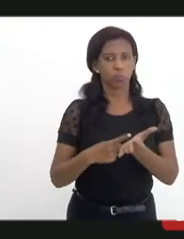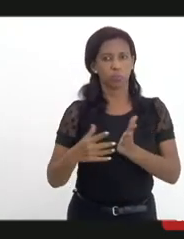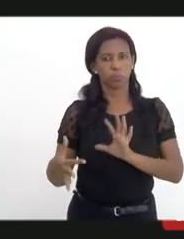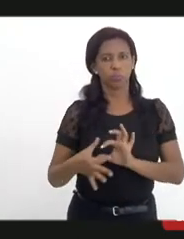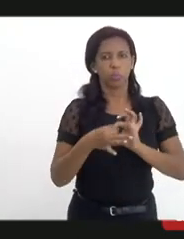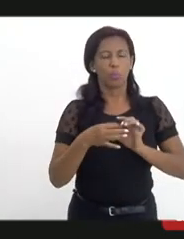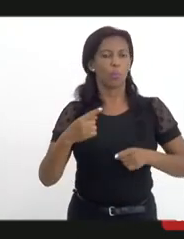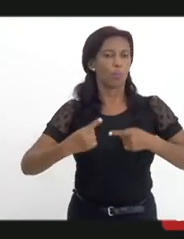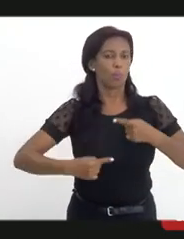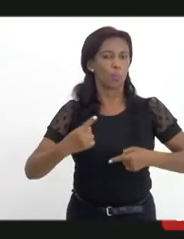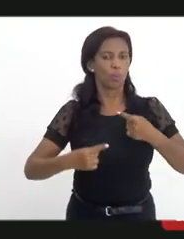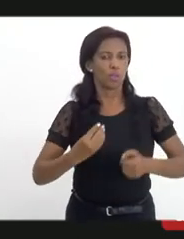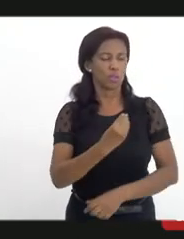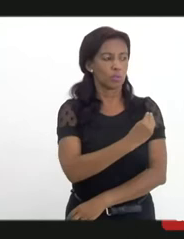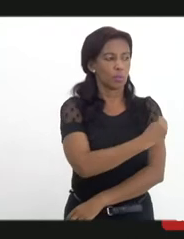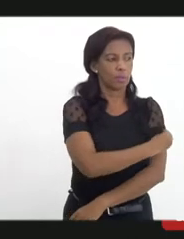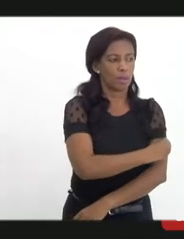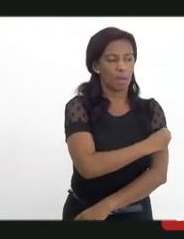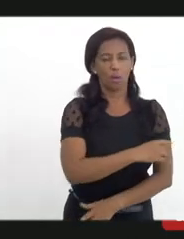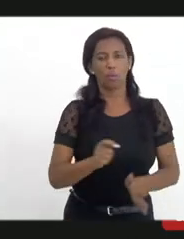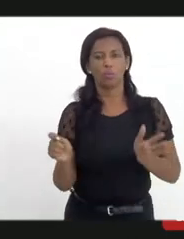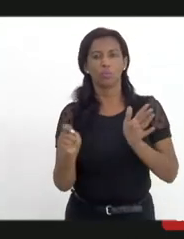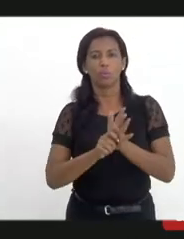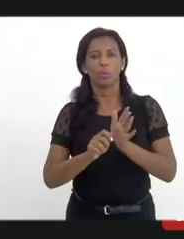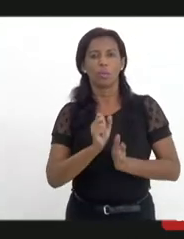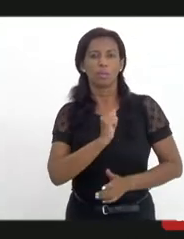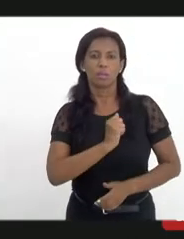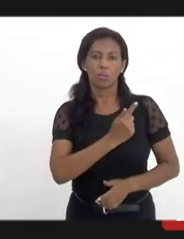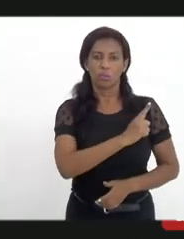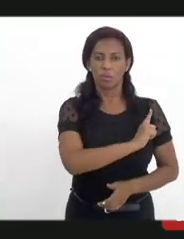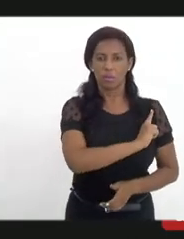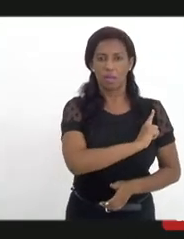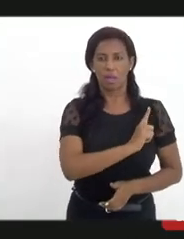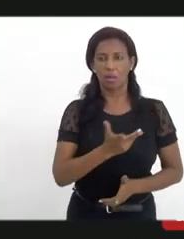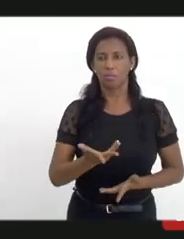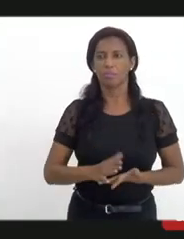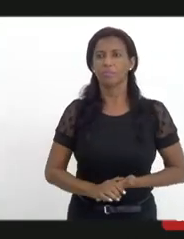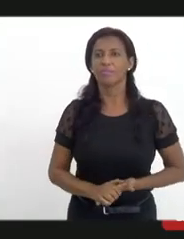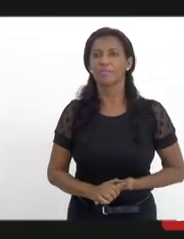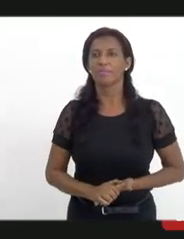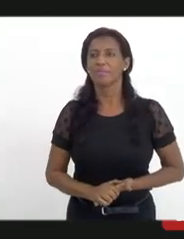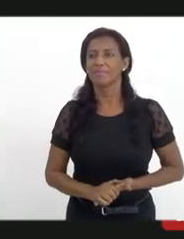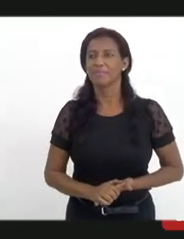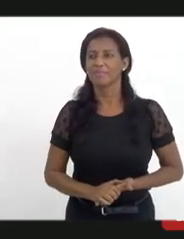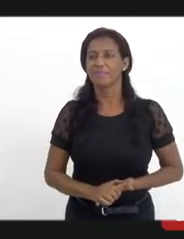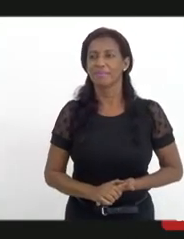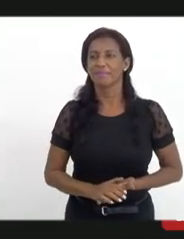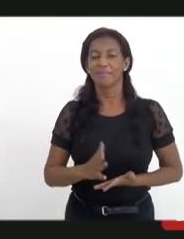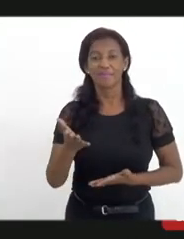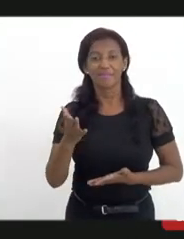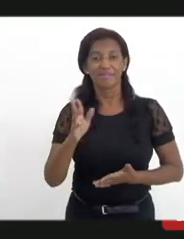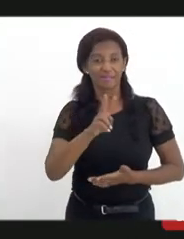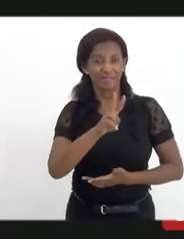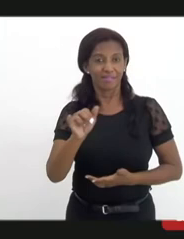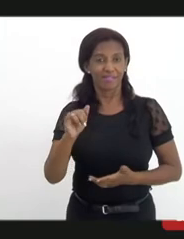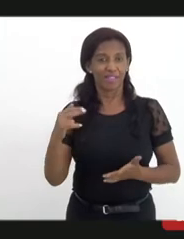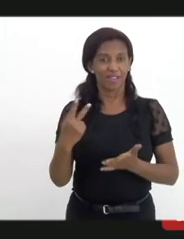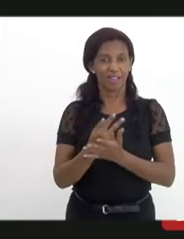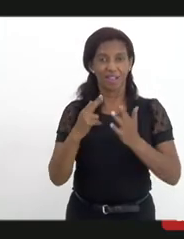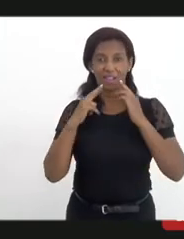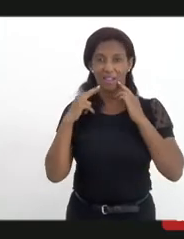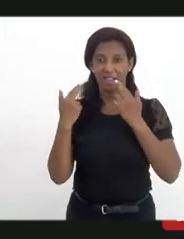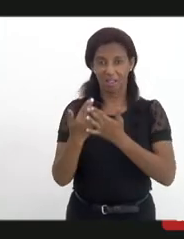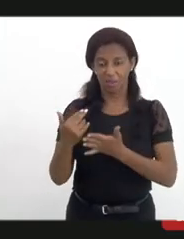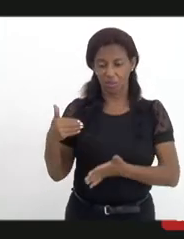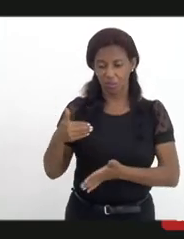Política Sobre Alco e Drogas da cidade de São Gonçalo, manda... Ele teve uma reunião a última hora e ele